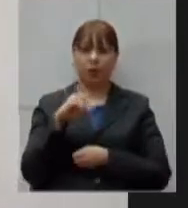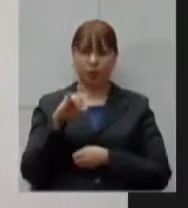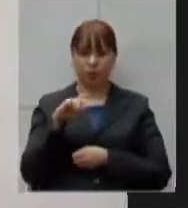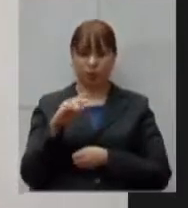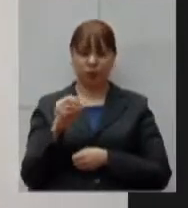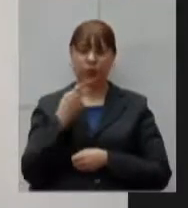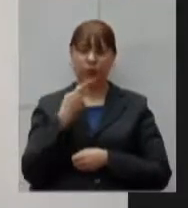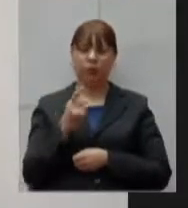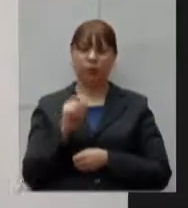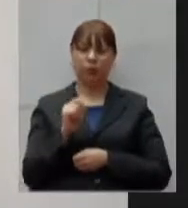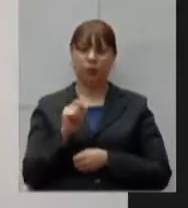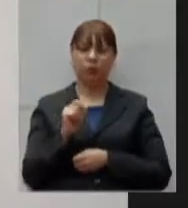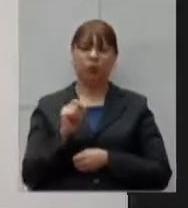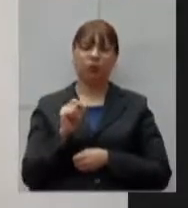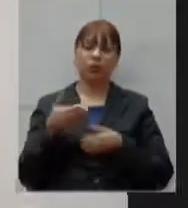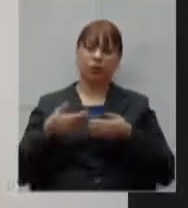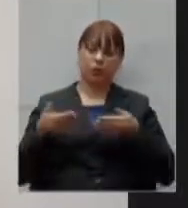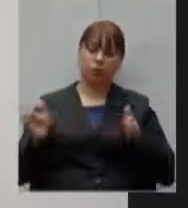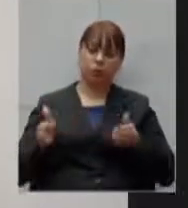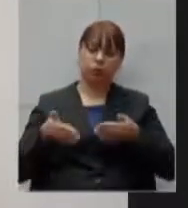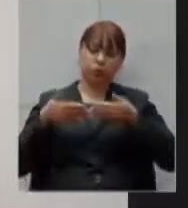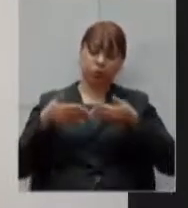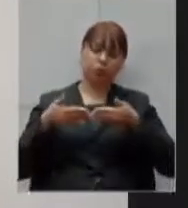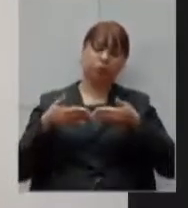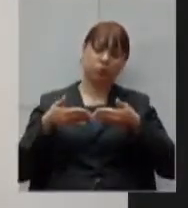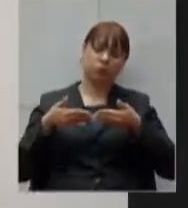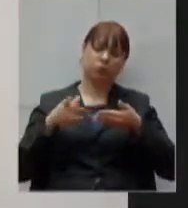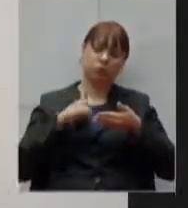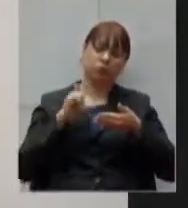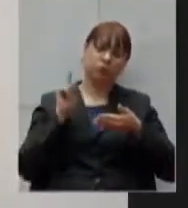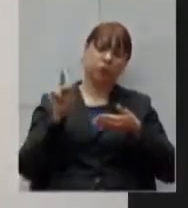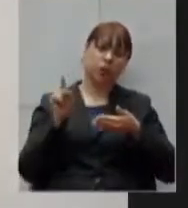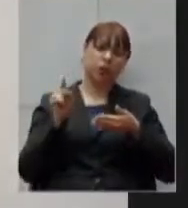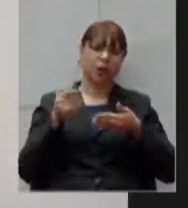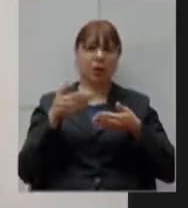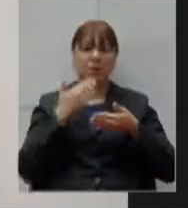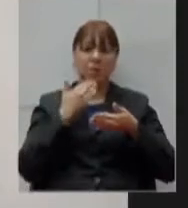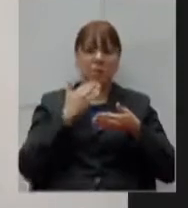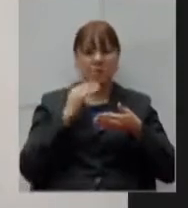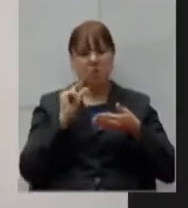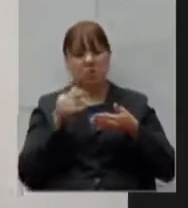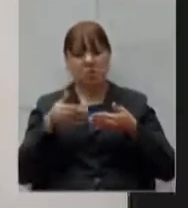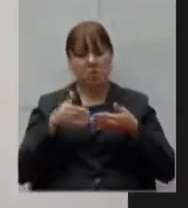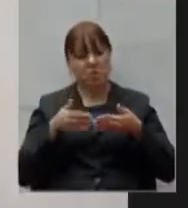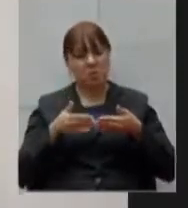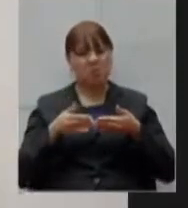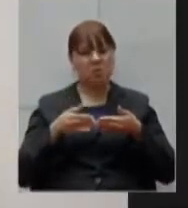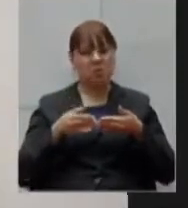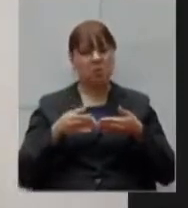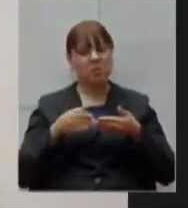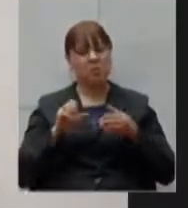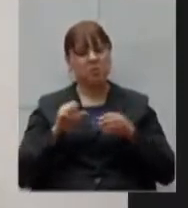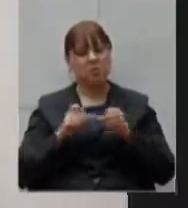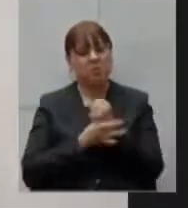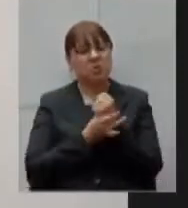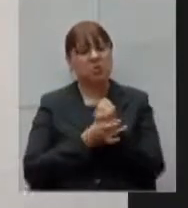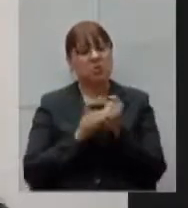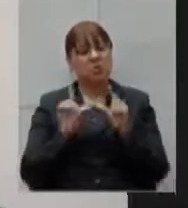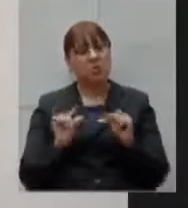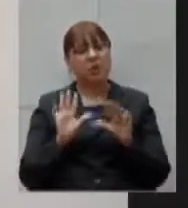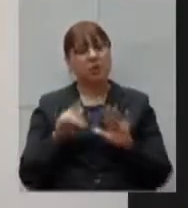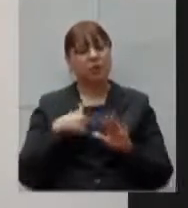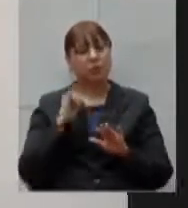assim olha a barragem B1 de Brumadinho está instável o fator de segurança abaixo mas eu vou dar a